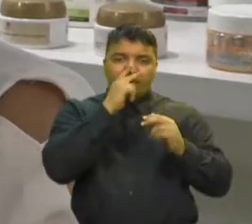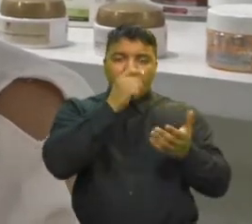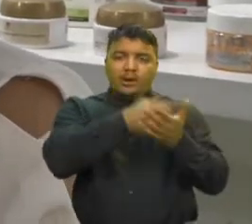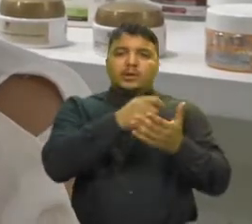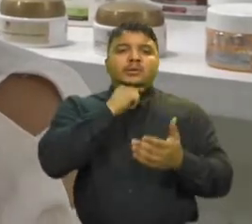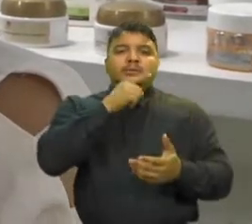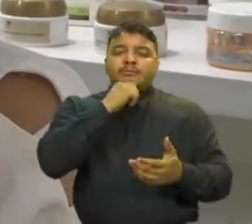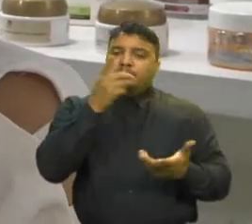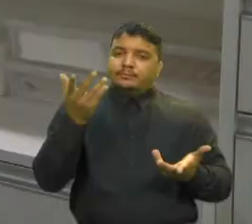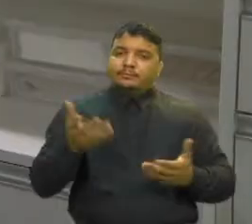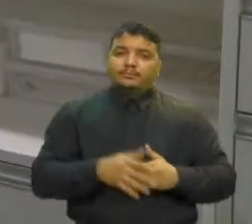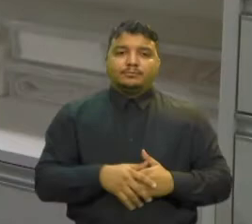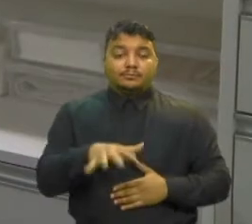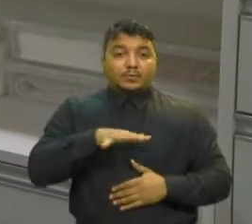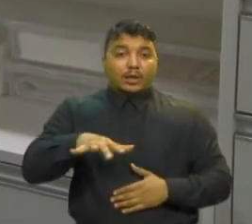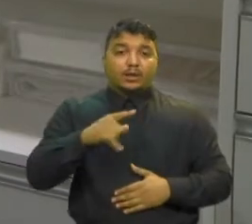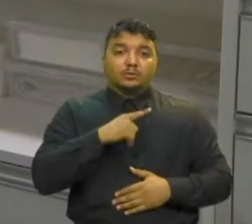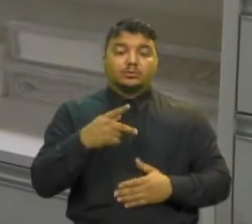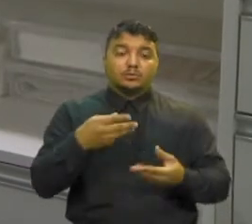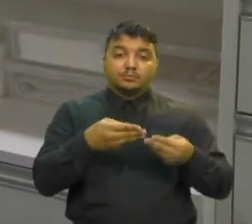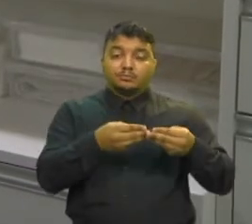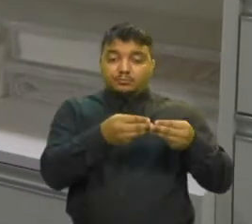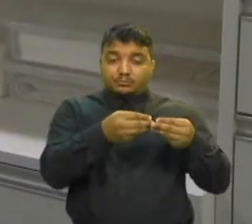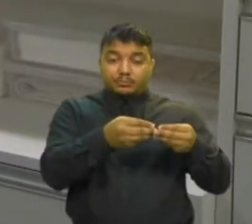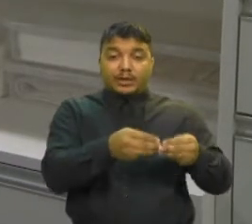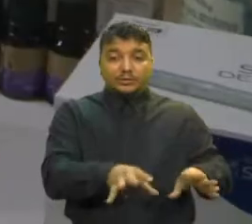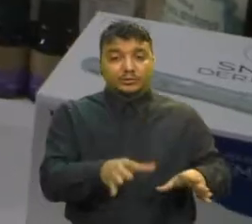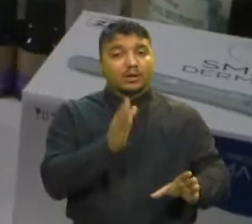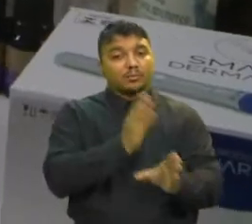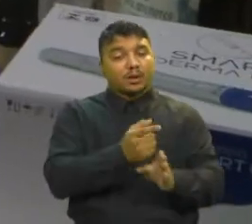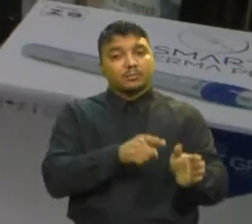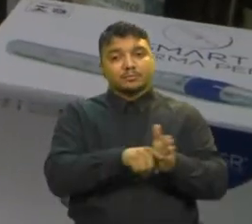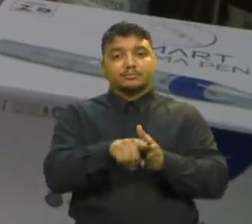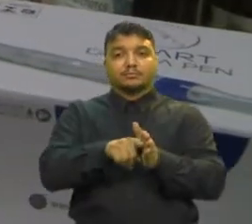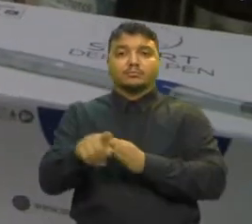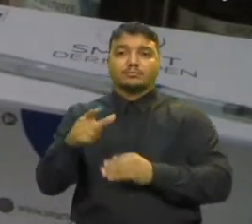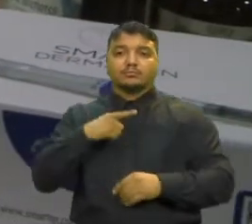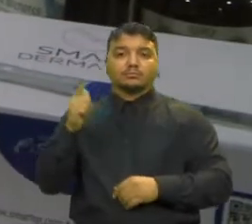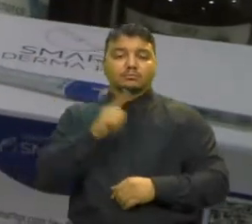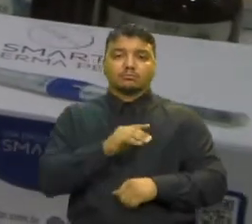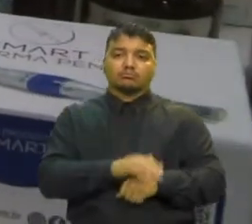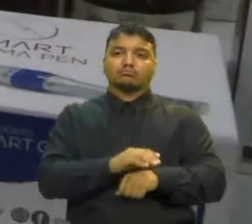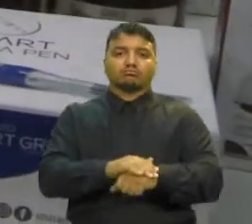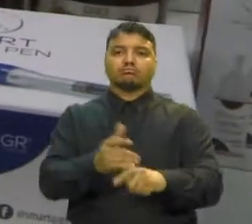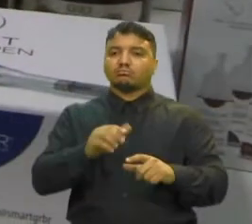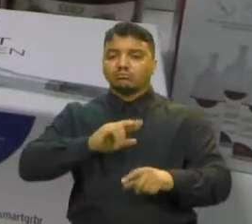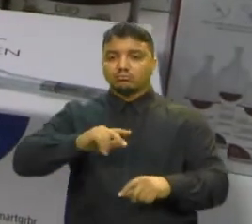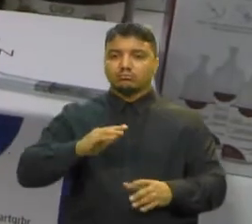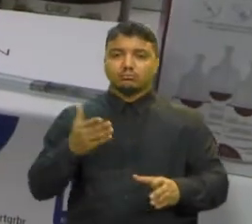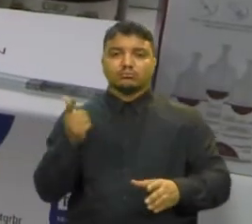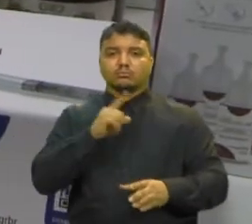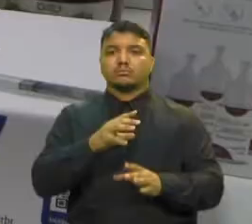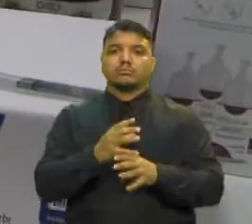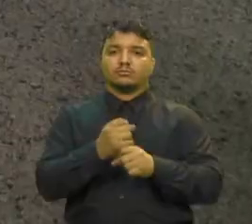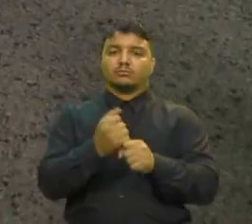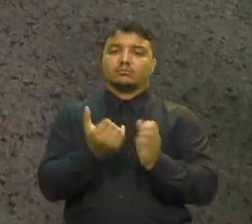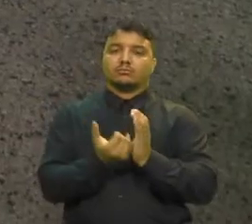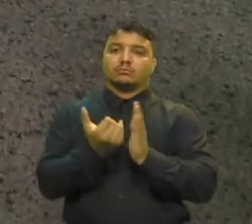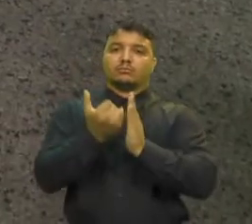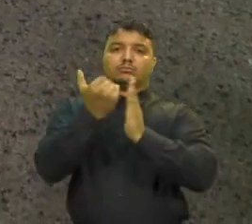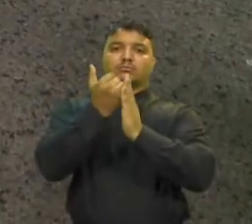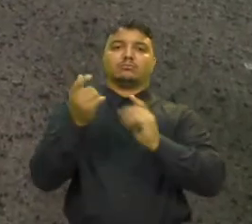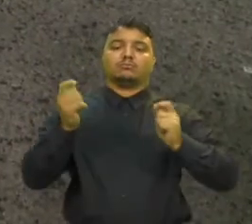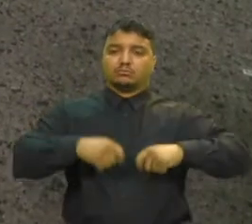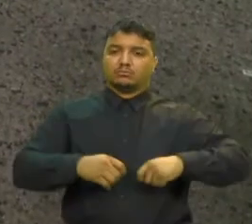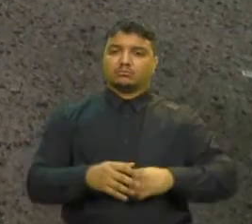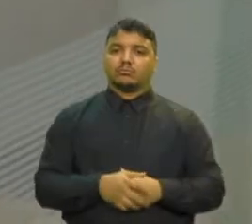do setor da Alessandra ter sido prejudicado, segundo a pesquisa Ela não faz parte dessa estatística Pelo contrário,